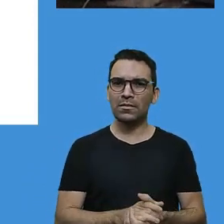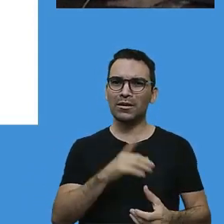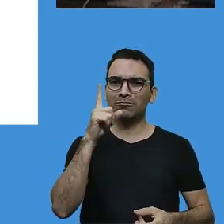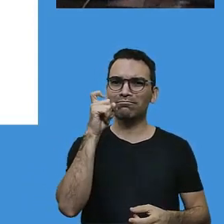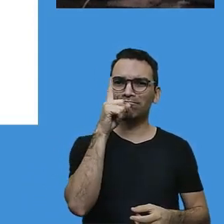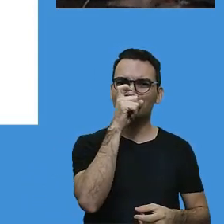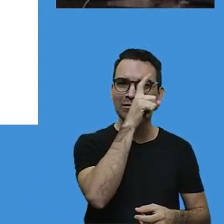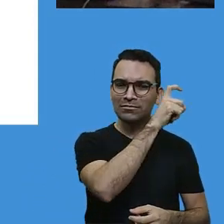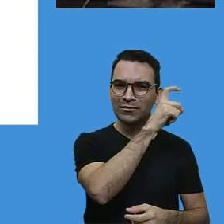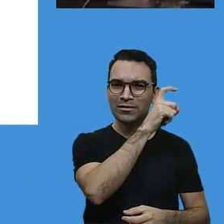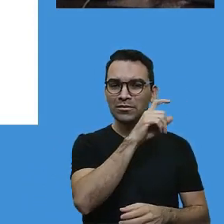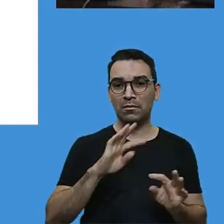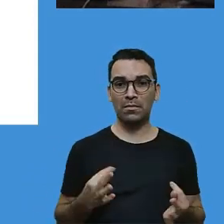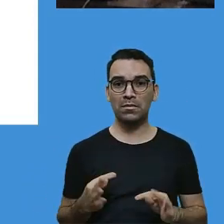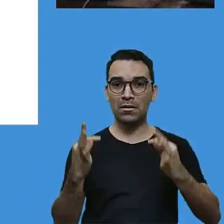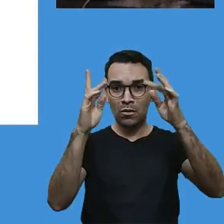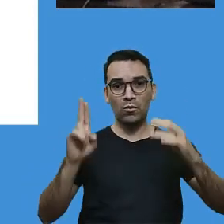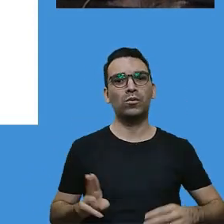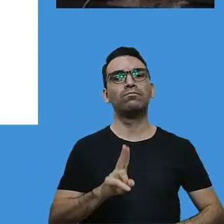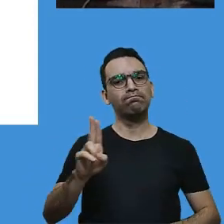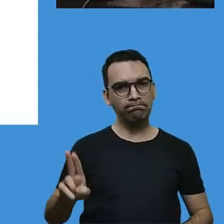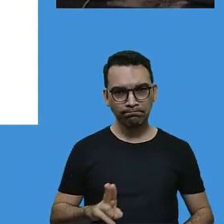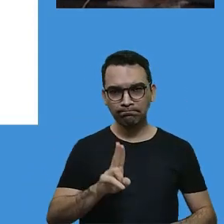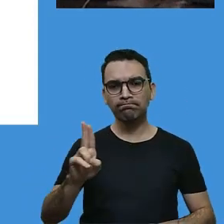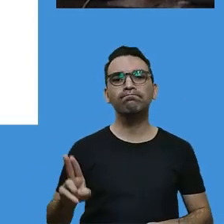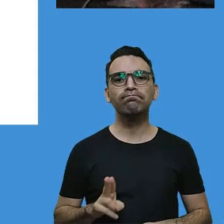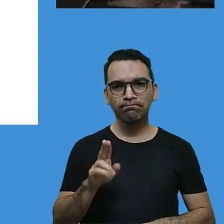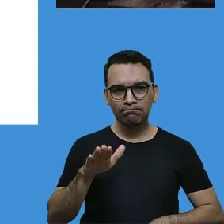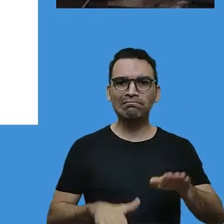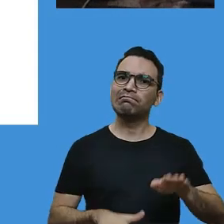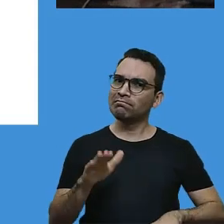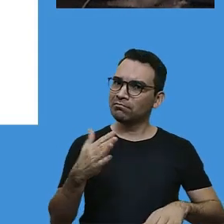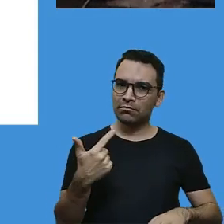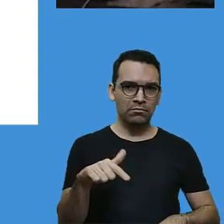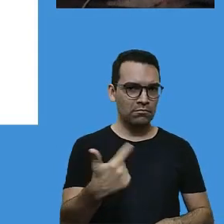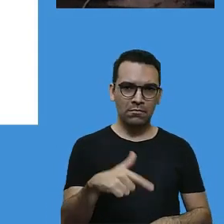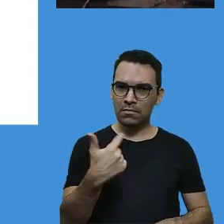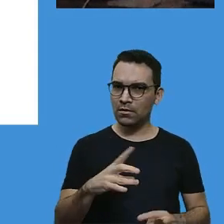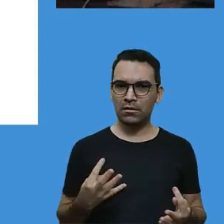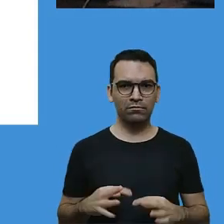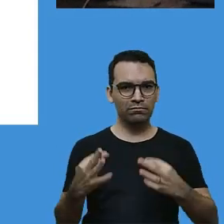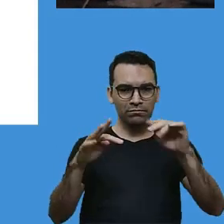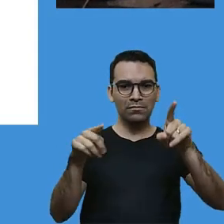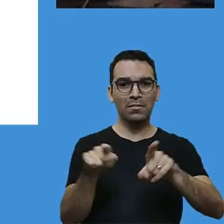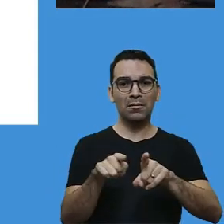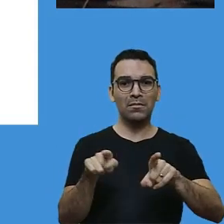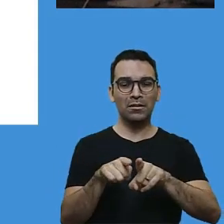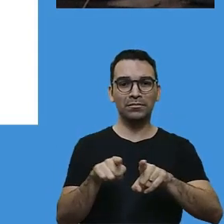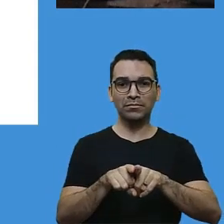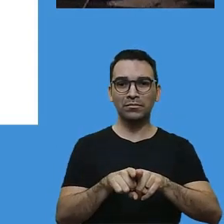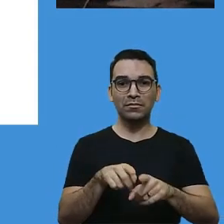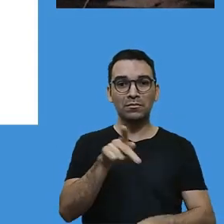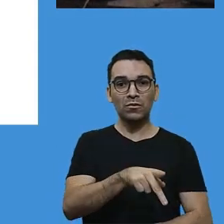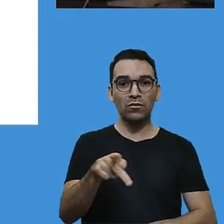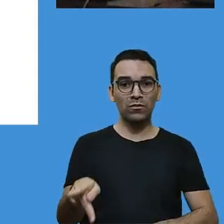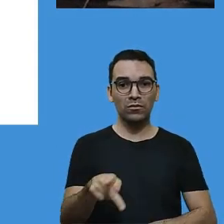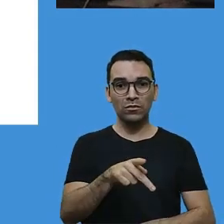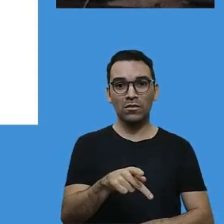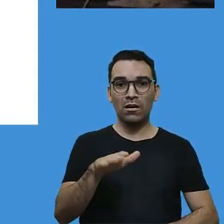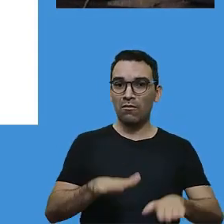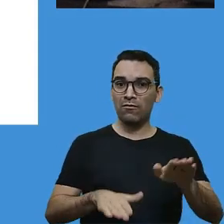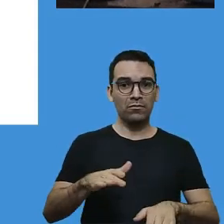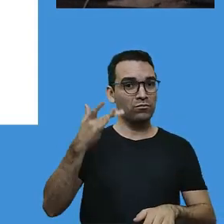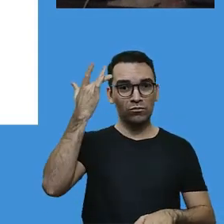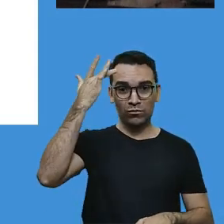difícil acesso às tecnologias e os problemas de capacitação dos profissionais